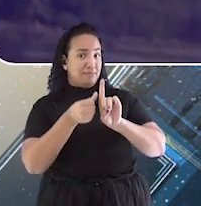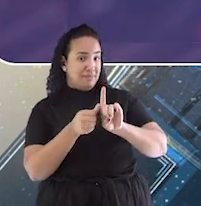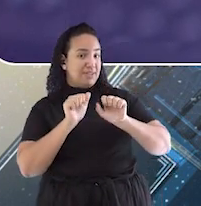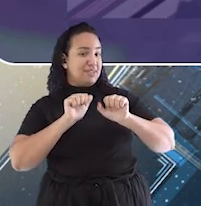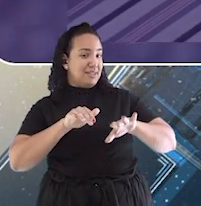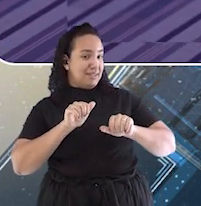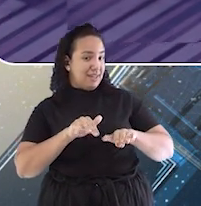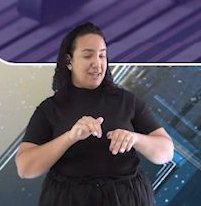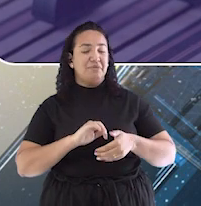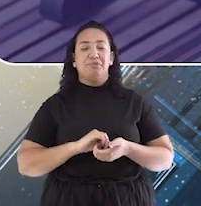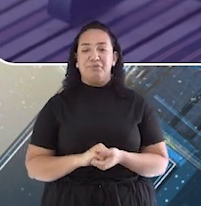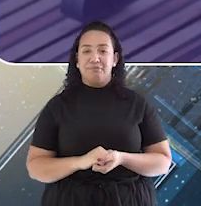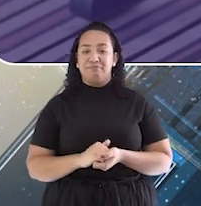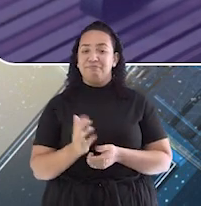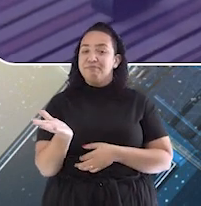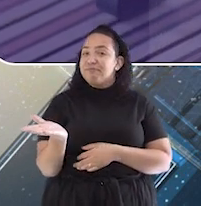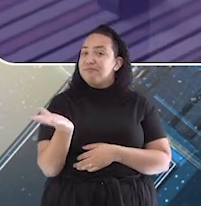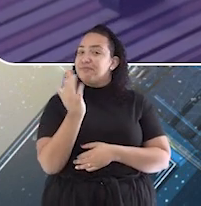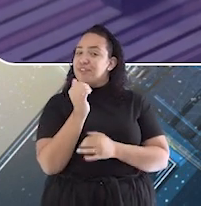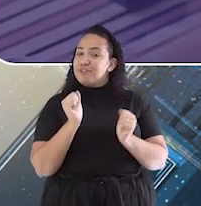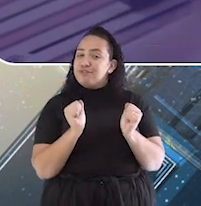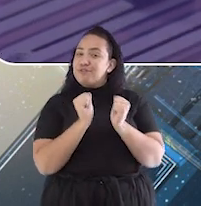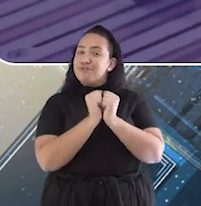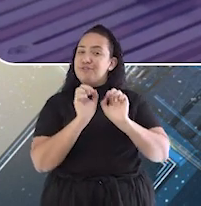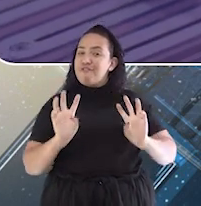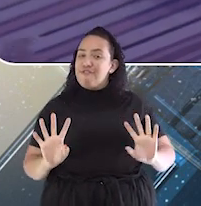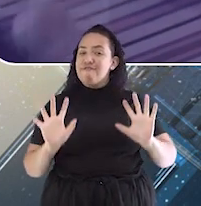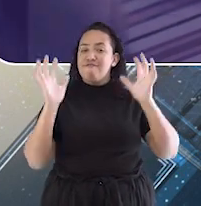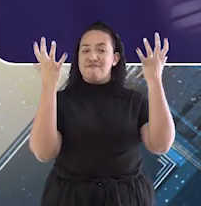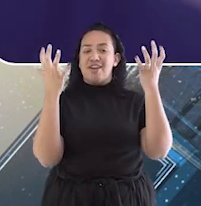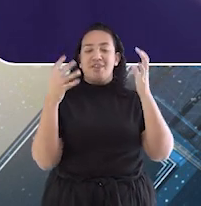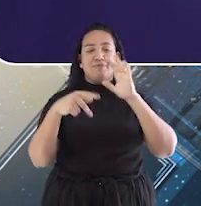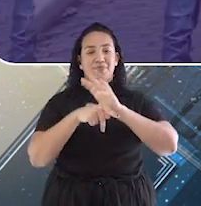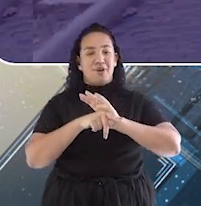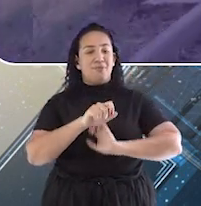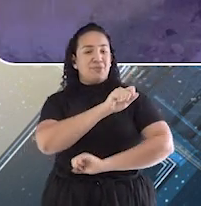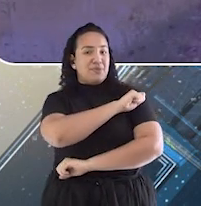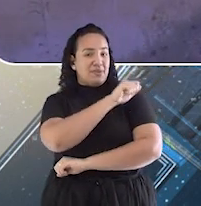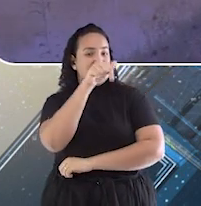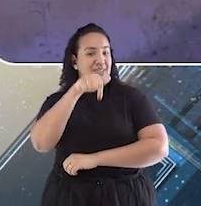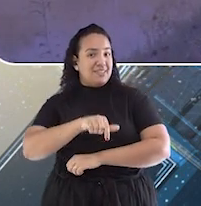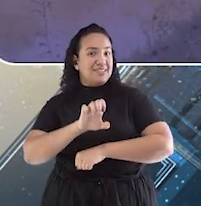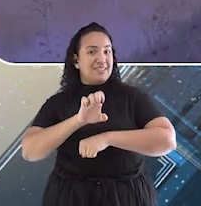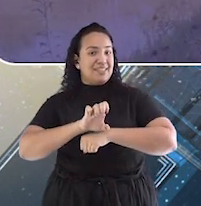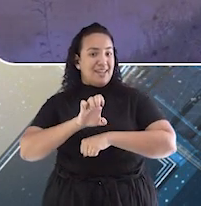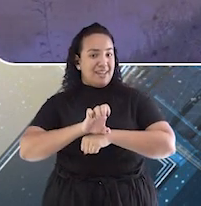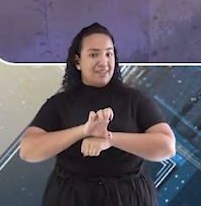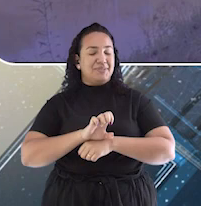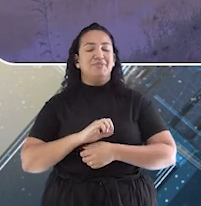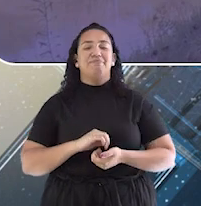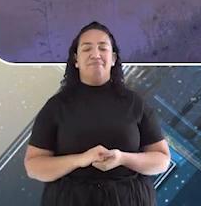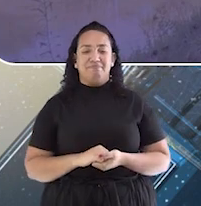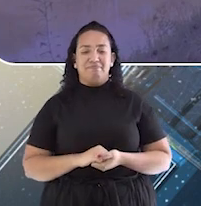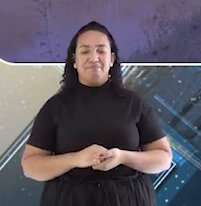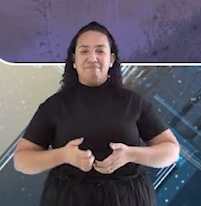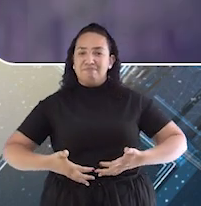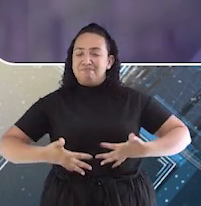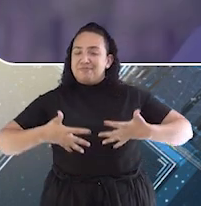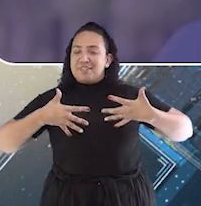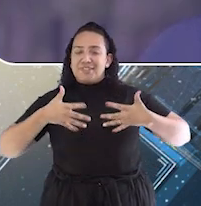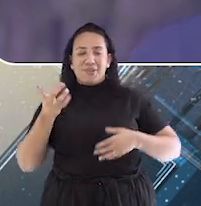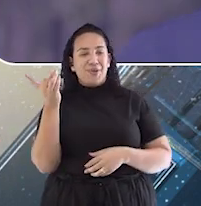Venha participar do maior evento musical estudantil do Estado Emoção, talento e